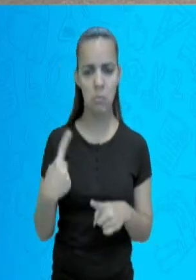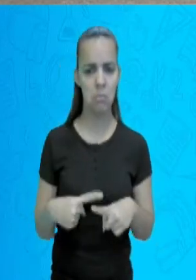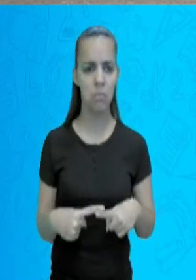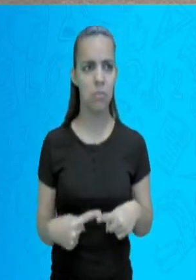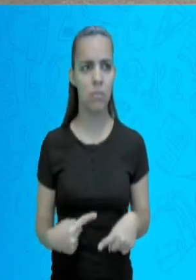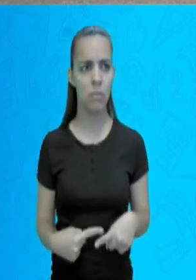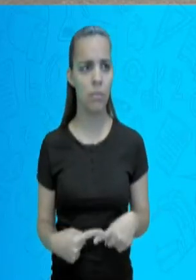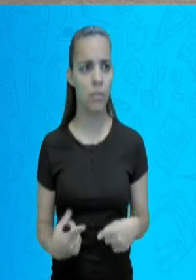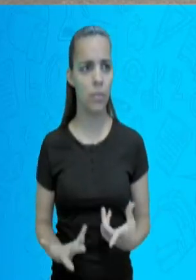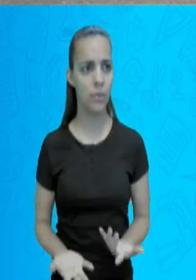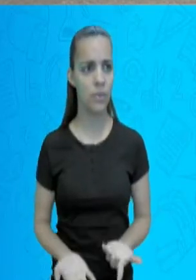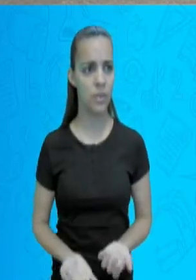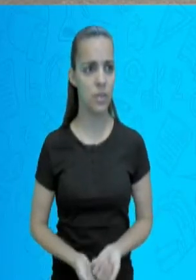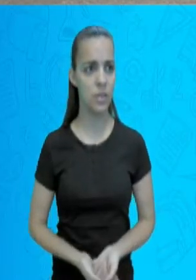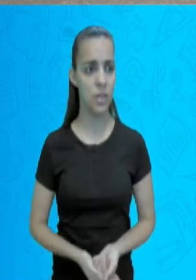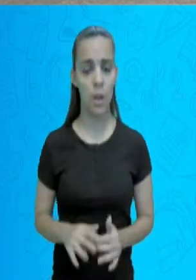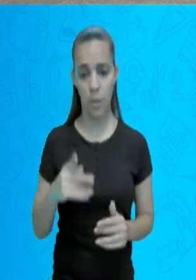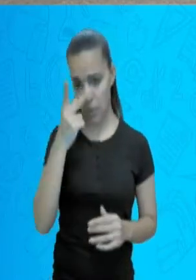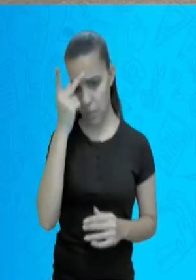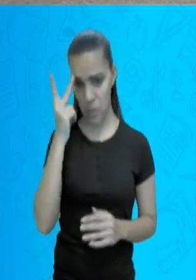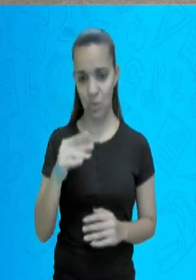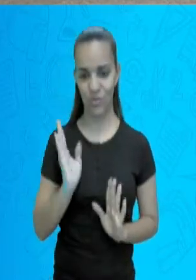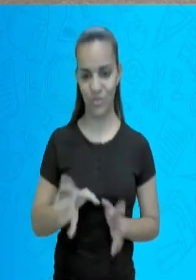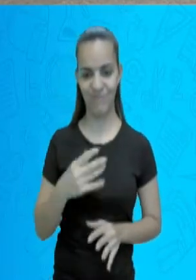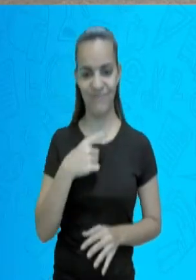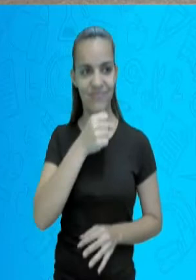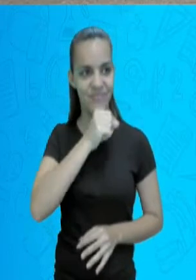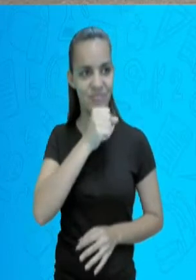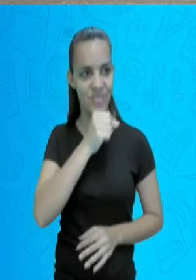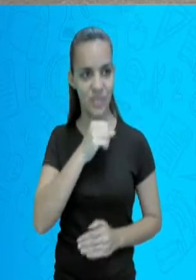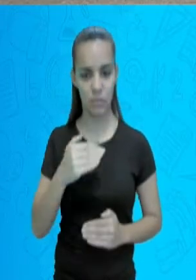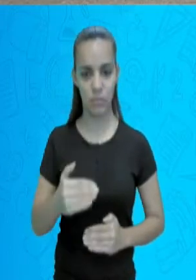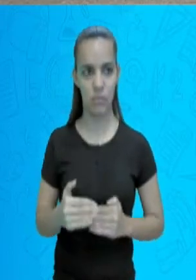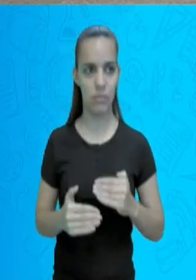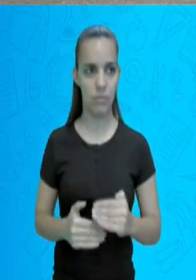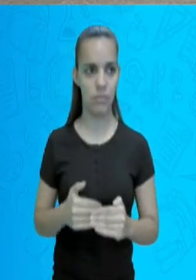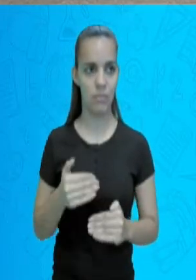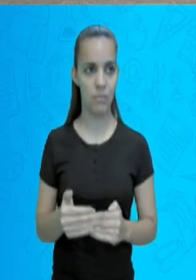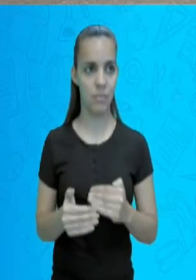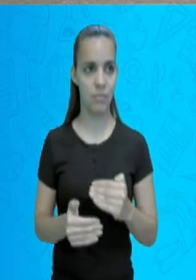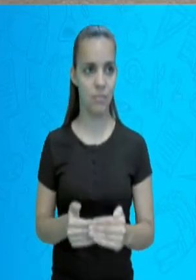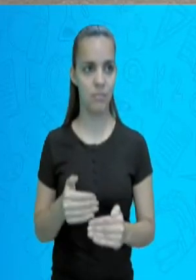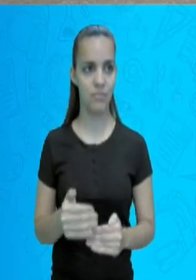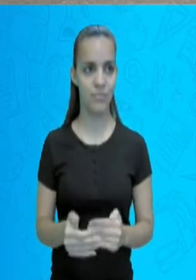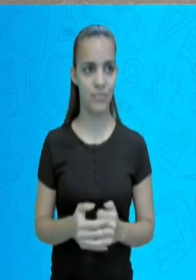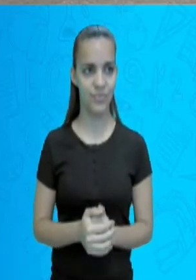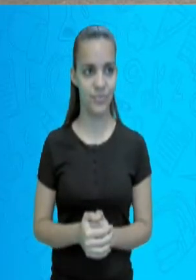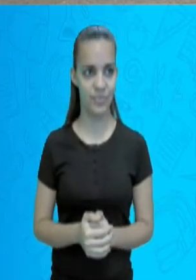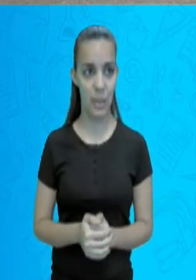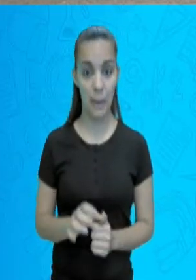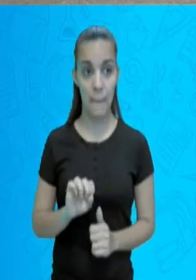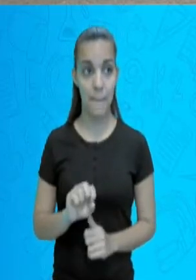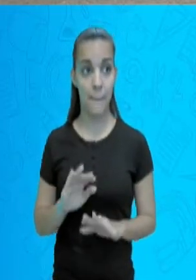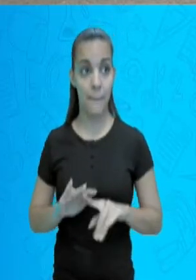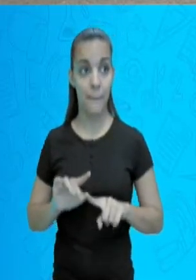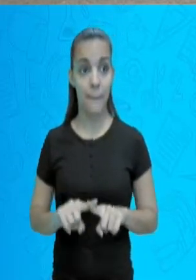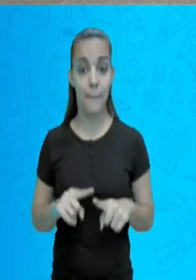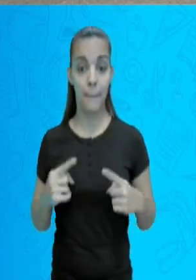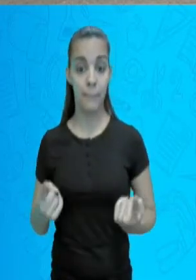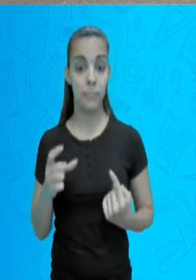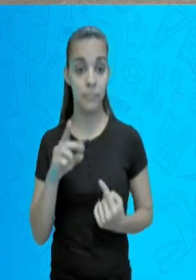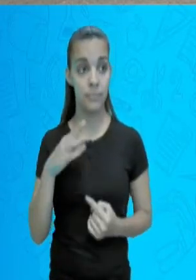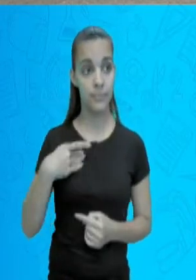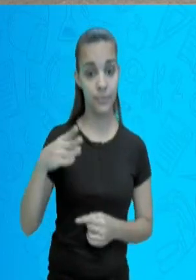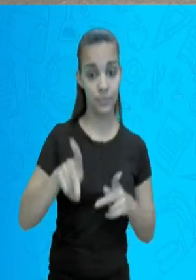porque a medida que a pessoa vai envelhecendo, ele ia aposentando. Mas se a população brasileira está vivendo